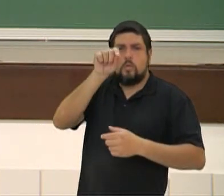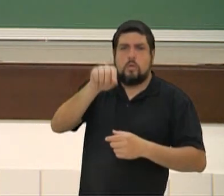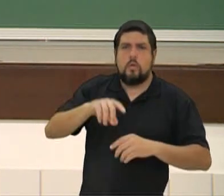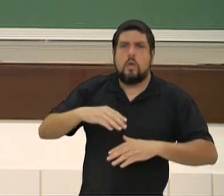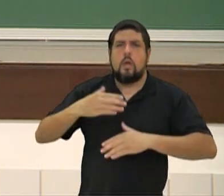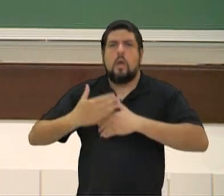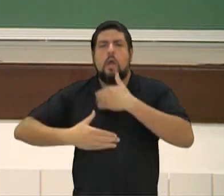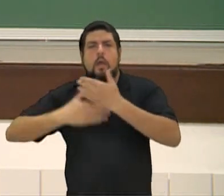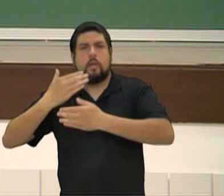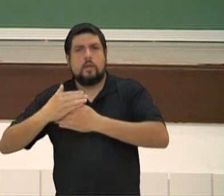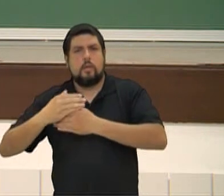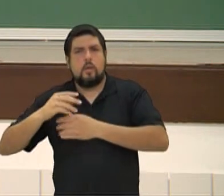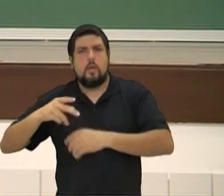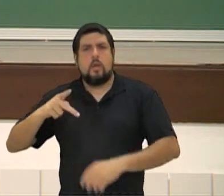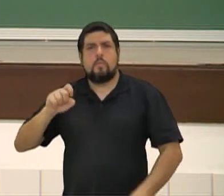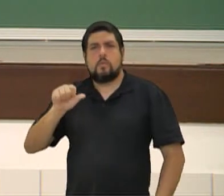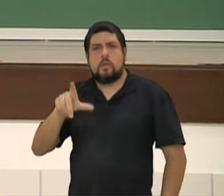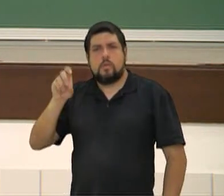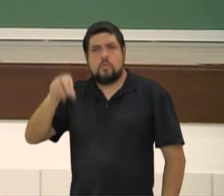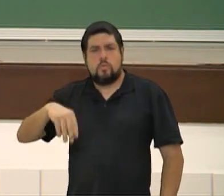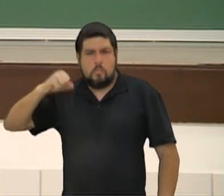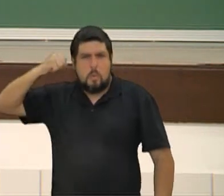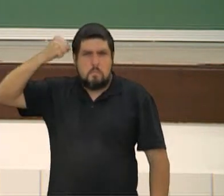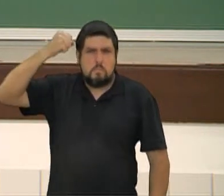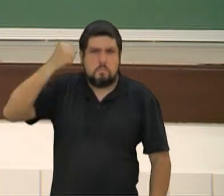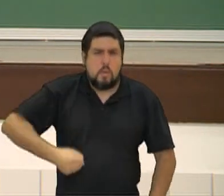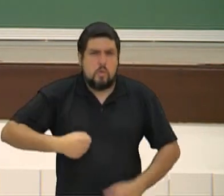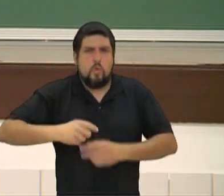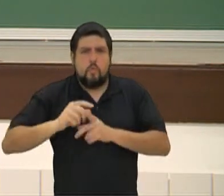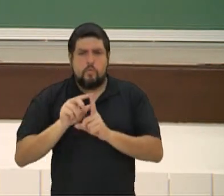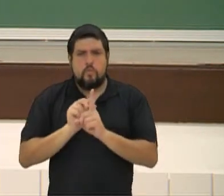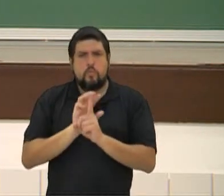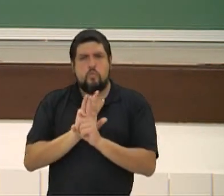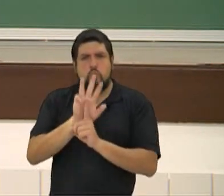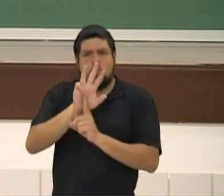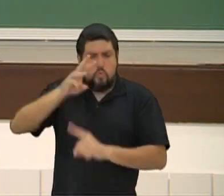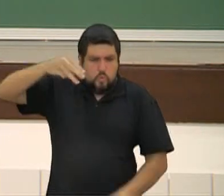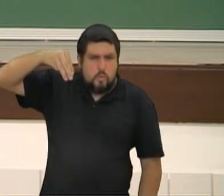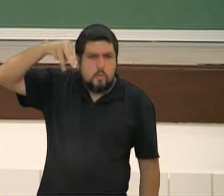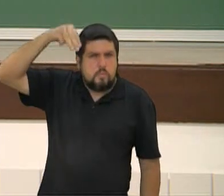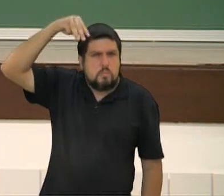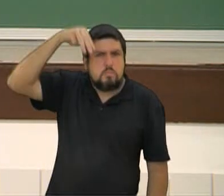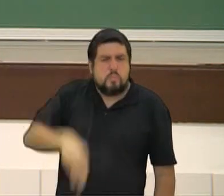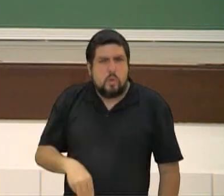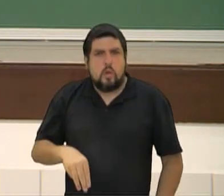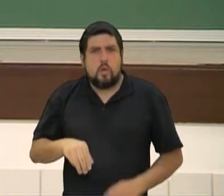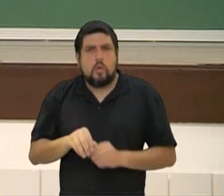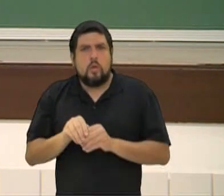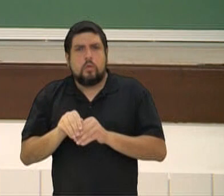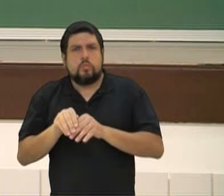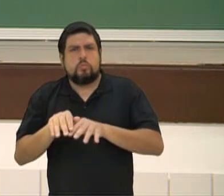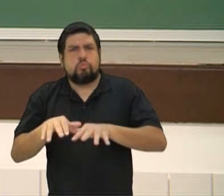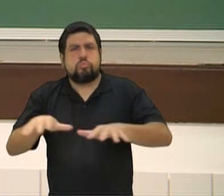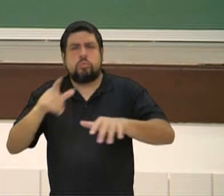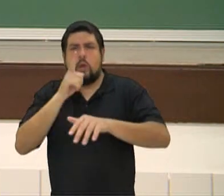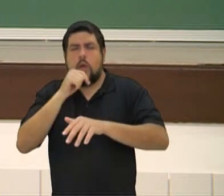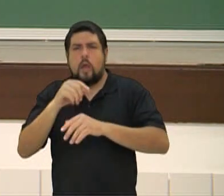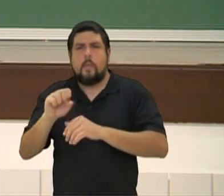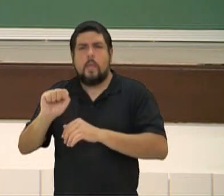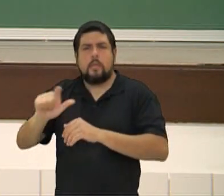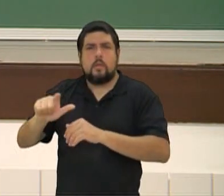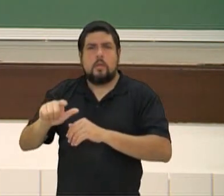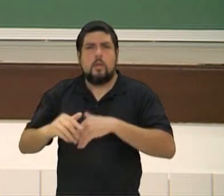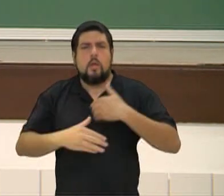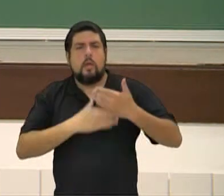saiu água salgada. Mas o que vamos fazer com isso daí? Aí diz que chegou Atenas, com uma oliveira, plantou, viram que dali saía